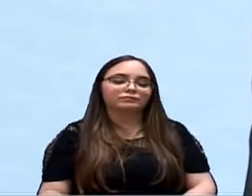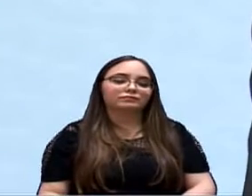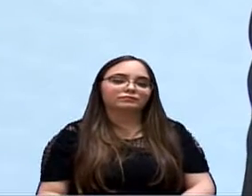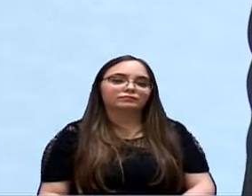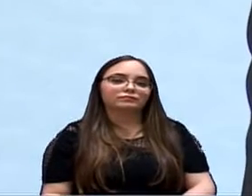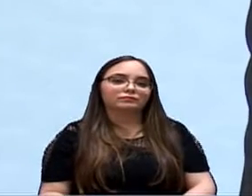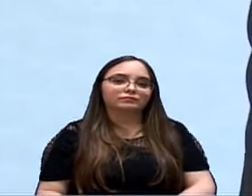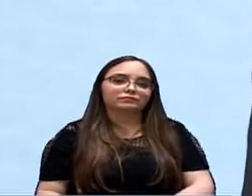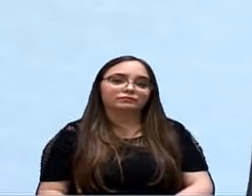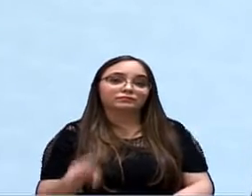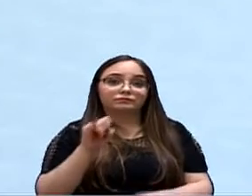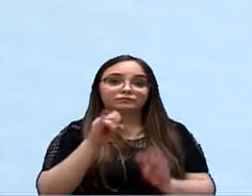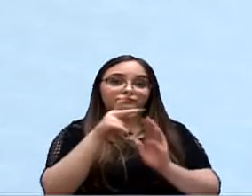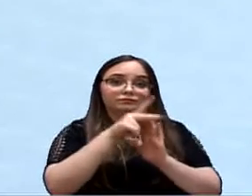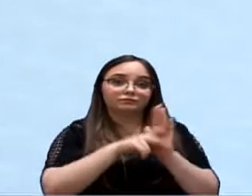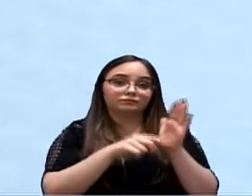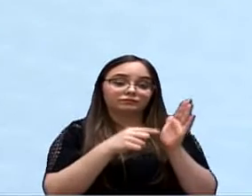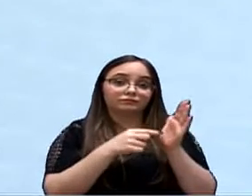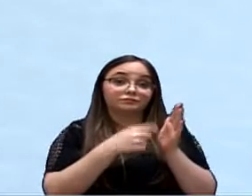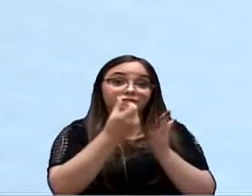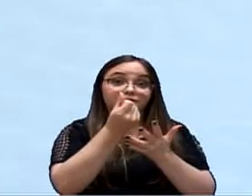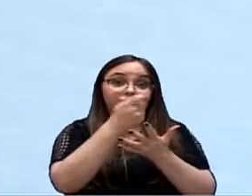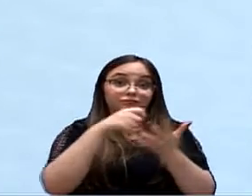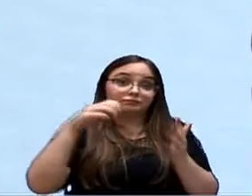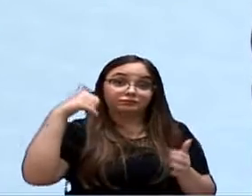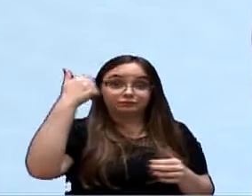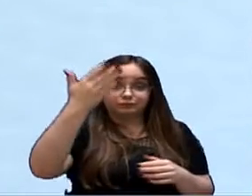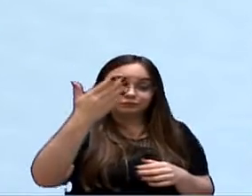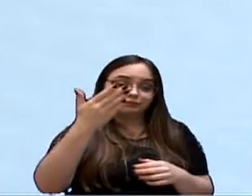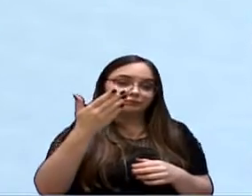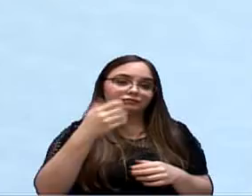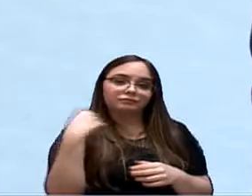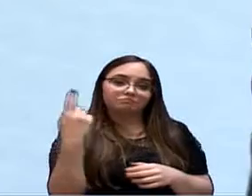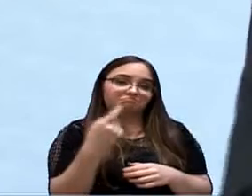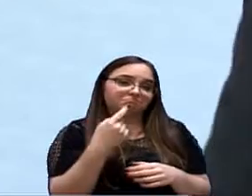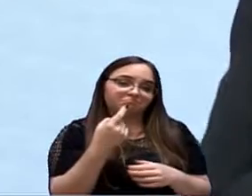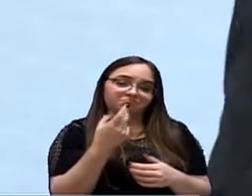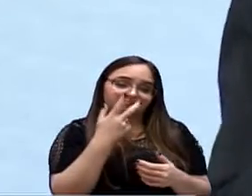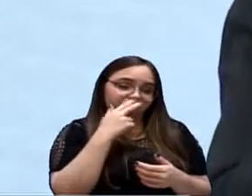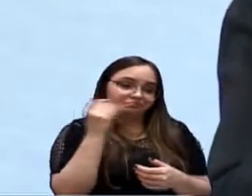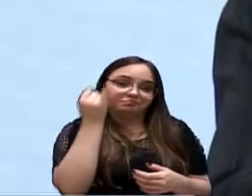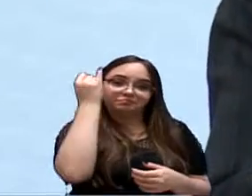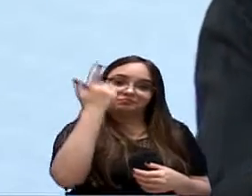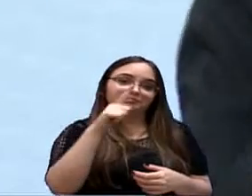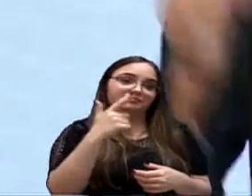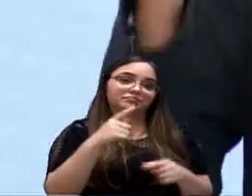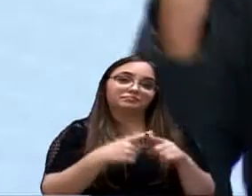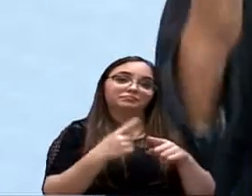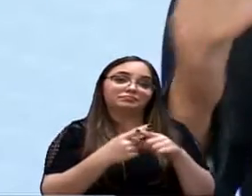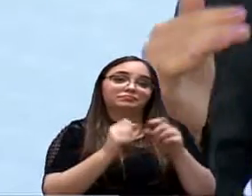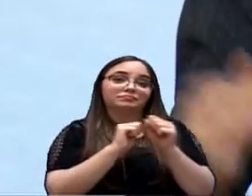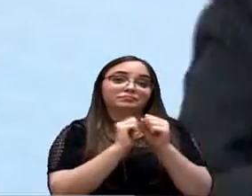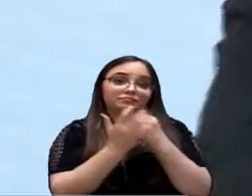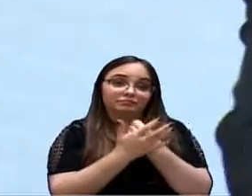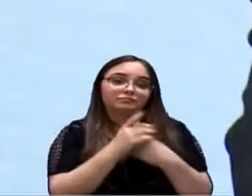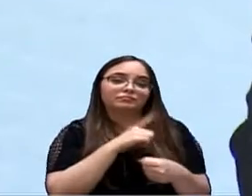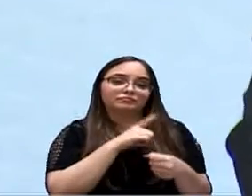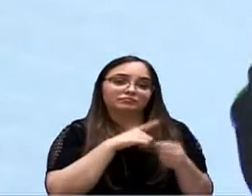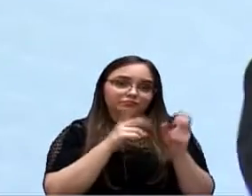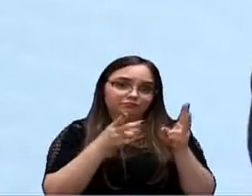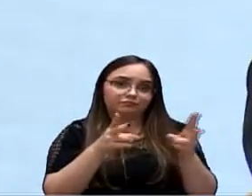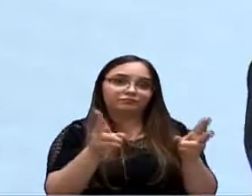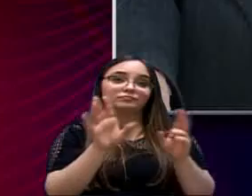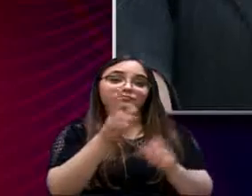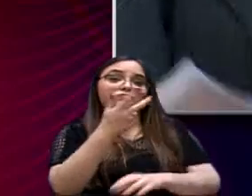isso. Se o projeto, ele for vir daqui a seis meses, não tem mais finalidade? Assim, a pandemia Mas, vereadora, eu até falei sobre